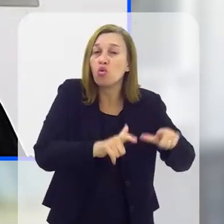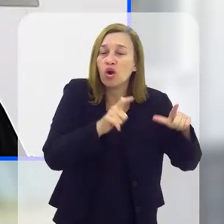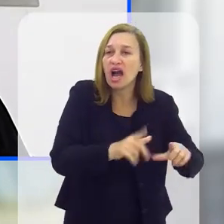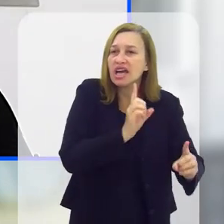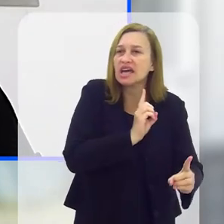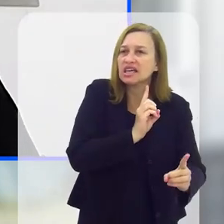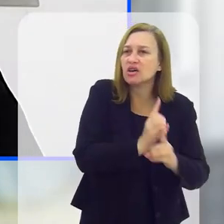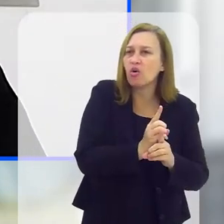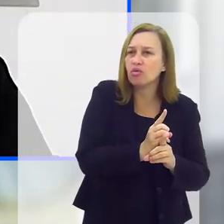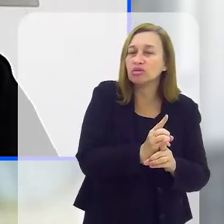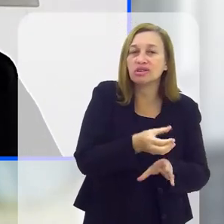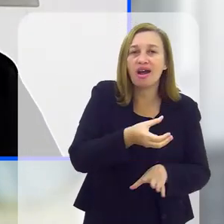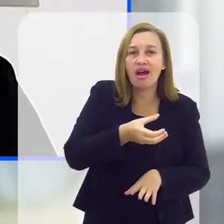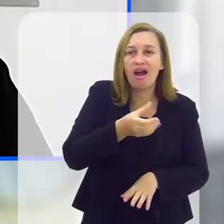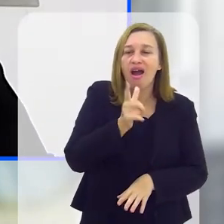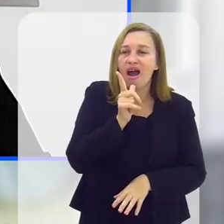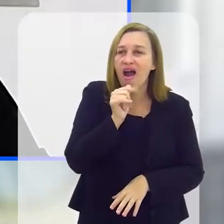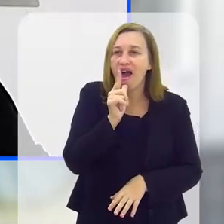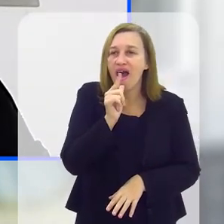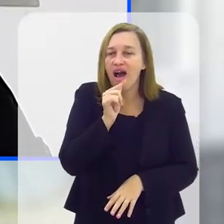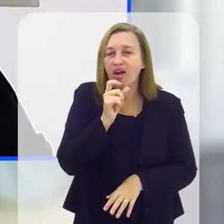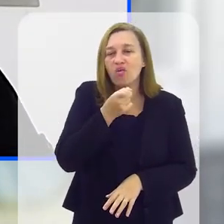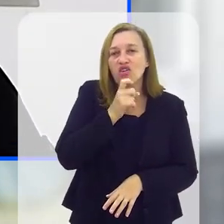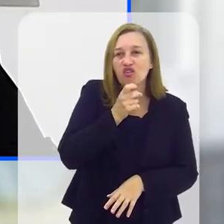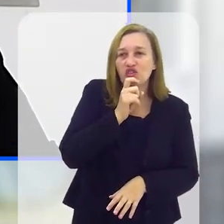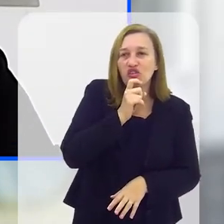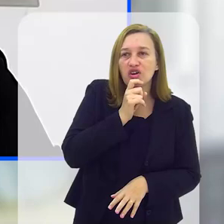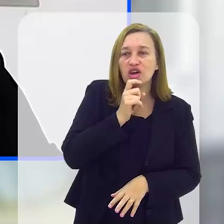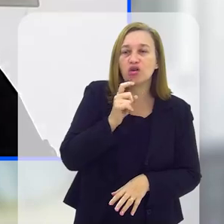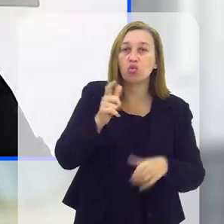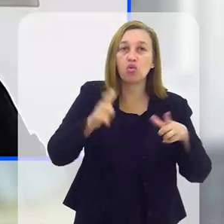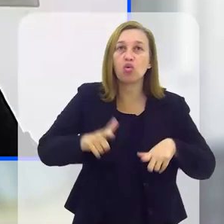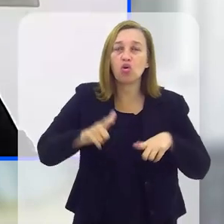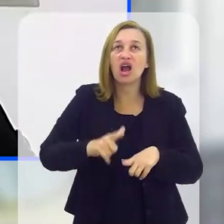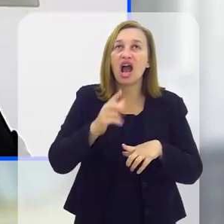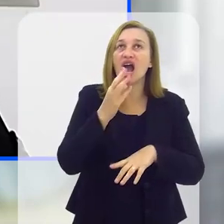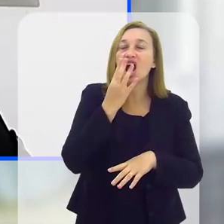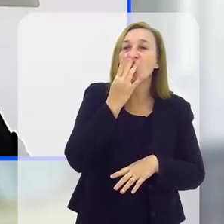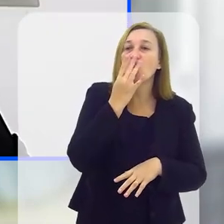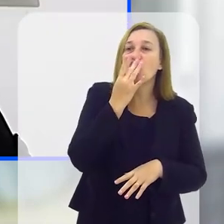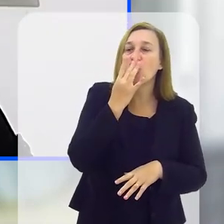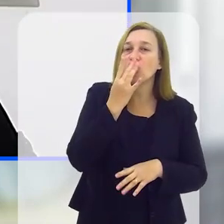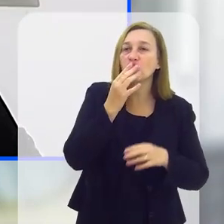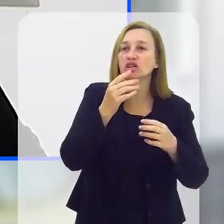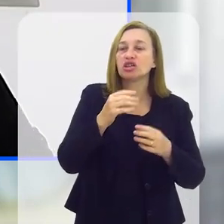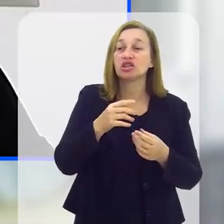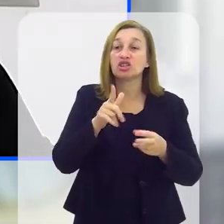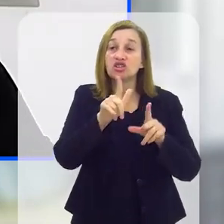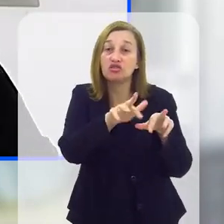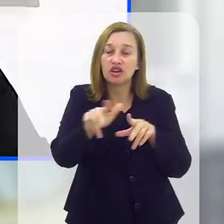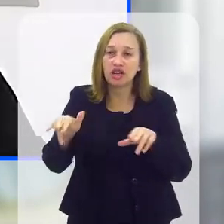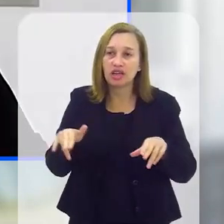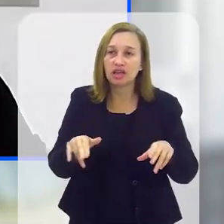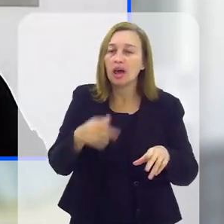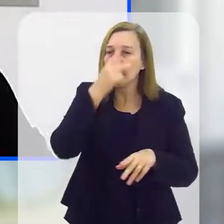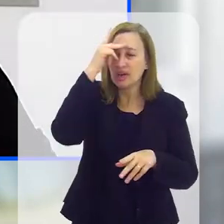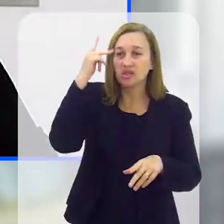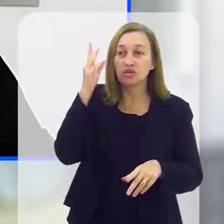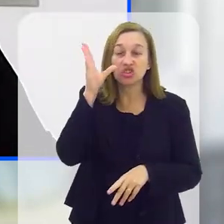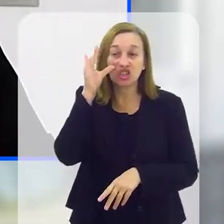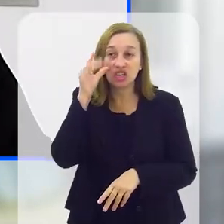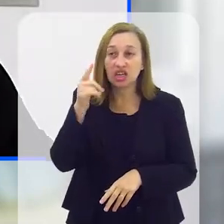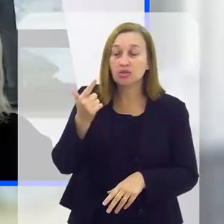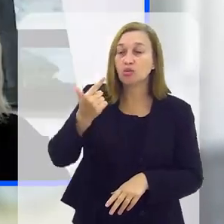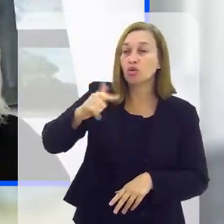que é onde eles encontram uma água gelada, um ambiente colorido, pessoas que têm interesse